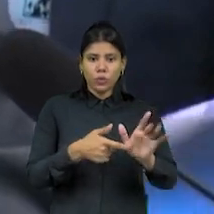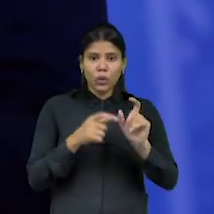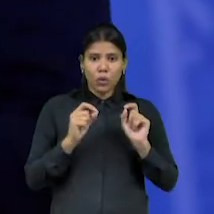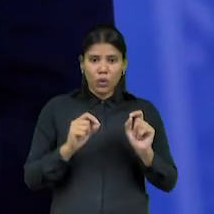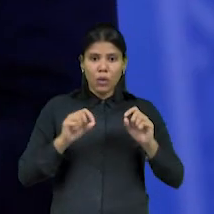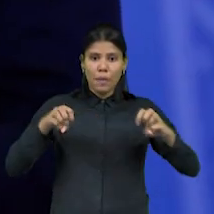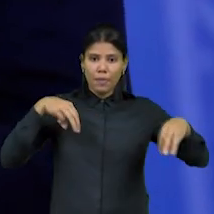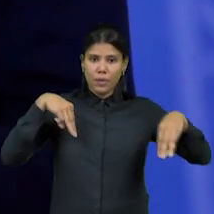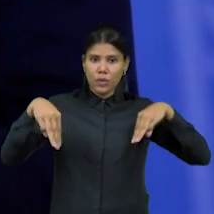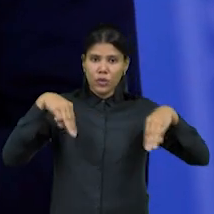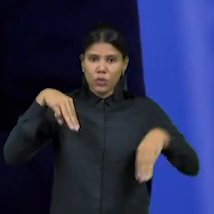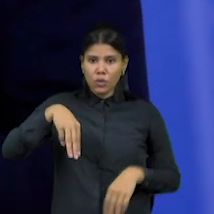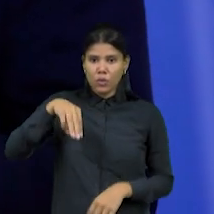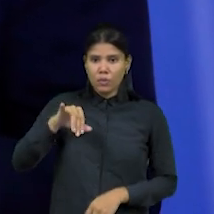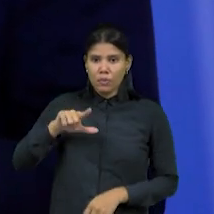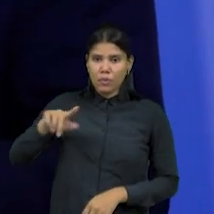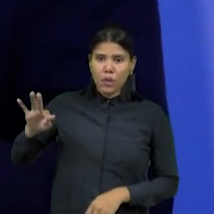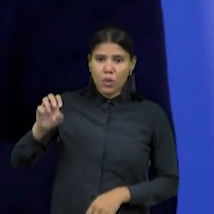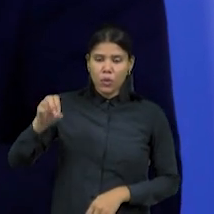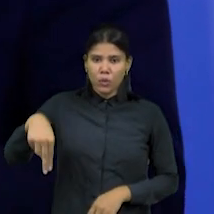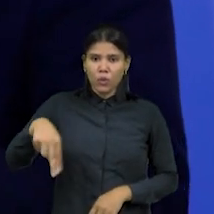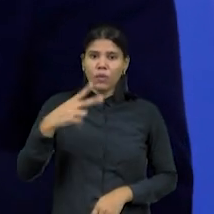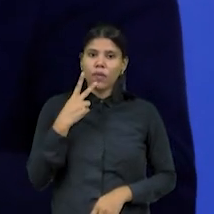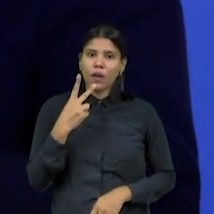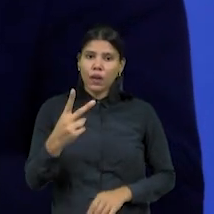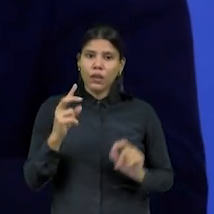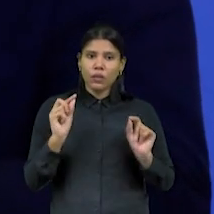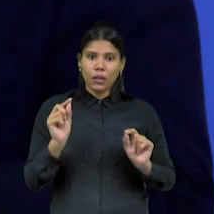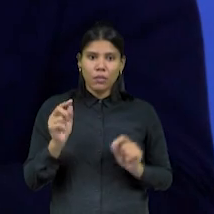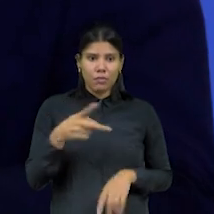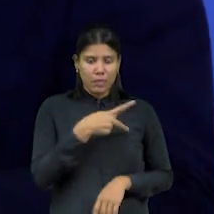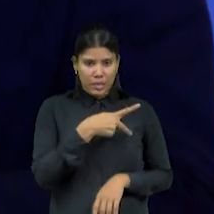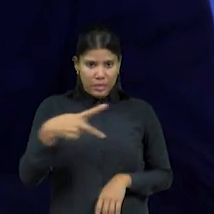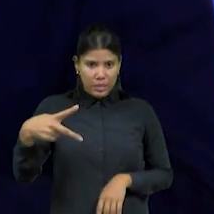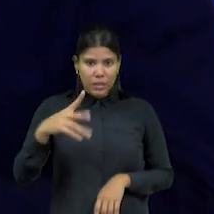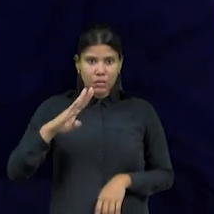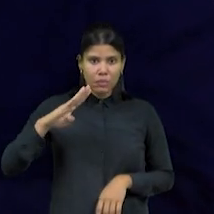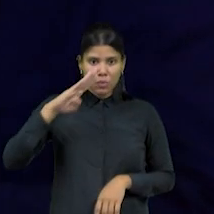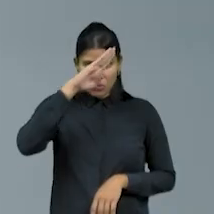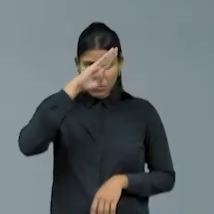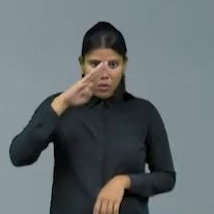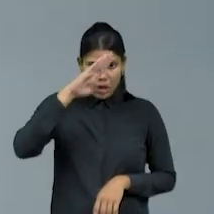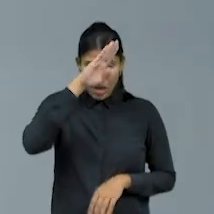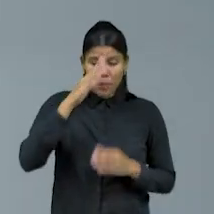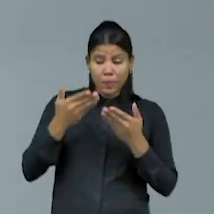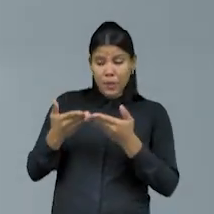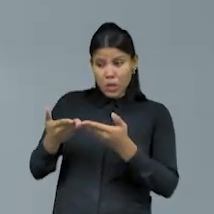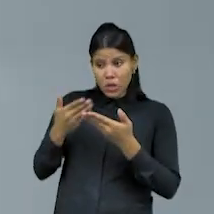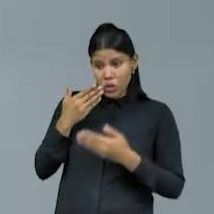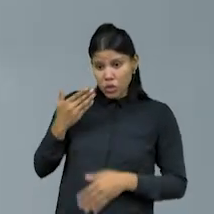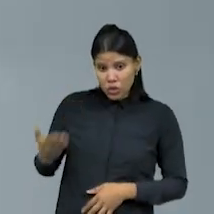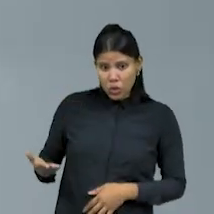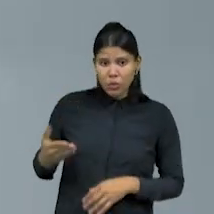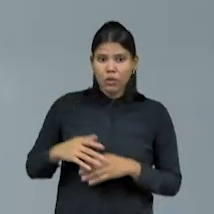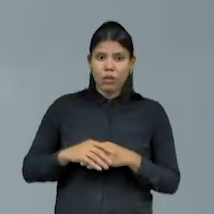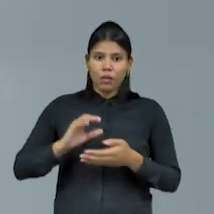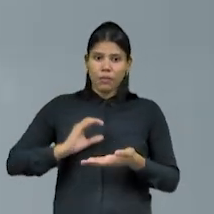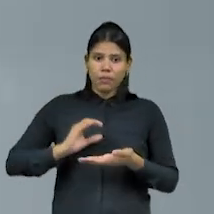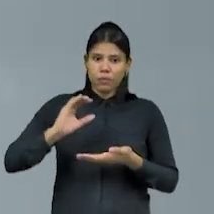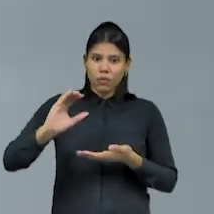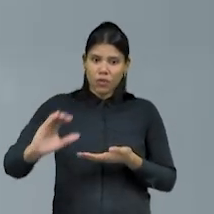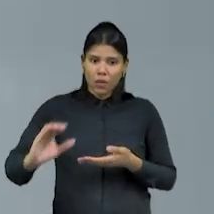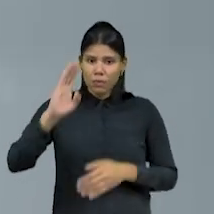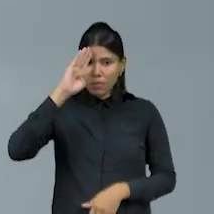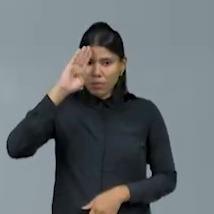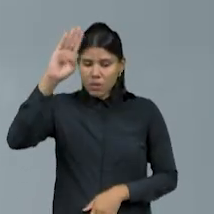Ribeiro, afirmando que, a pedido do presidente Jair Bolsonaro, ele repassava verbas e priorizava